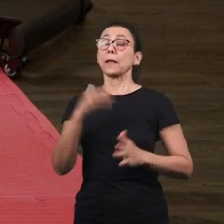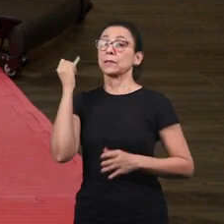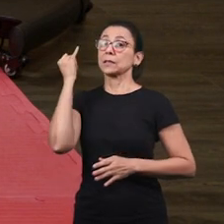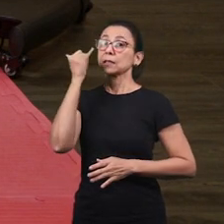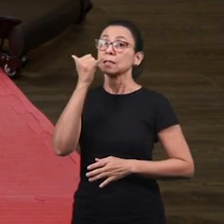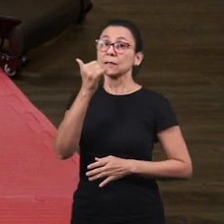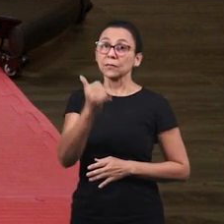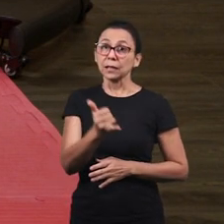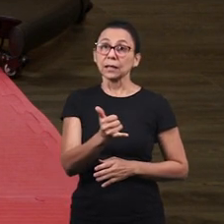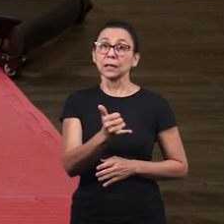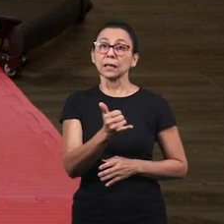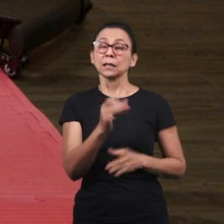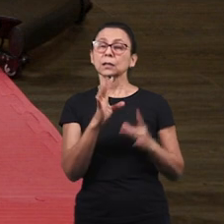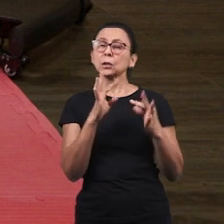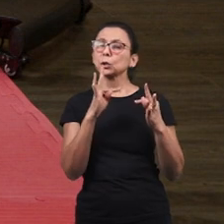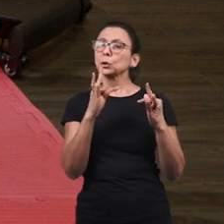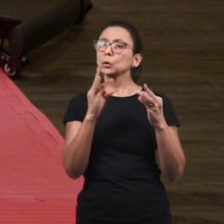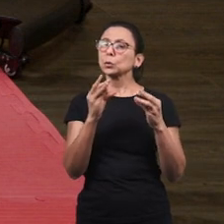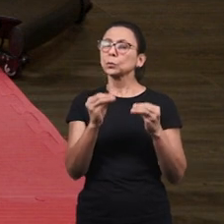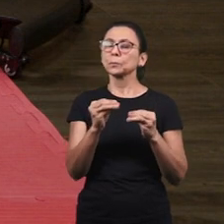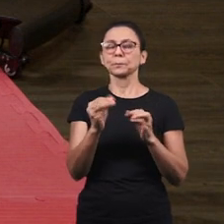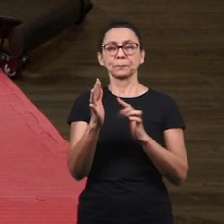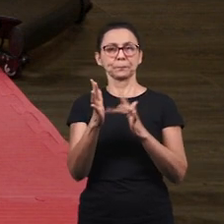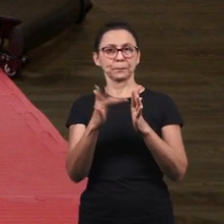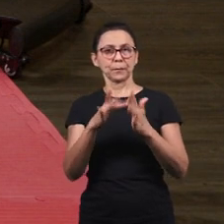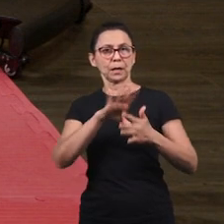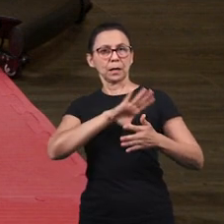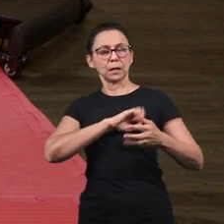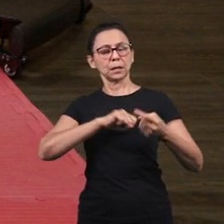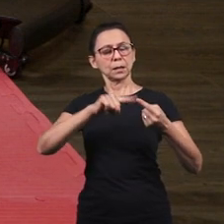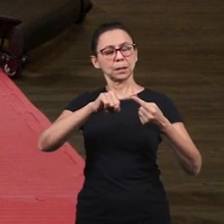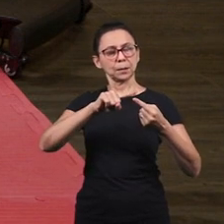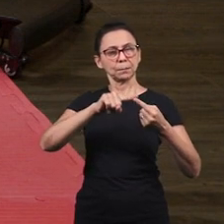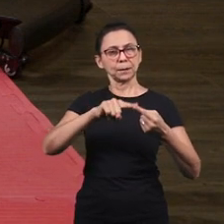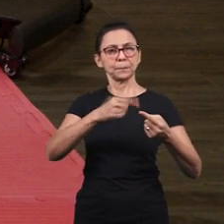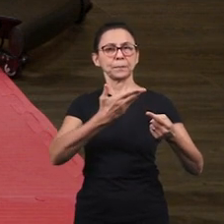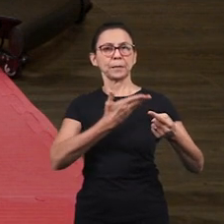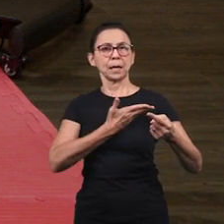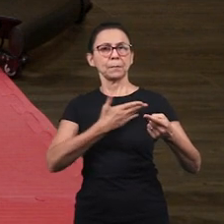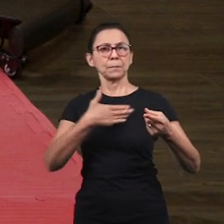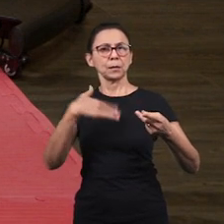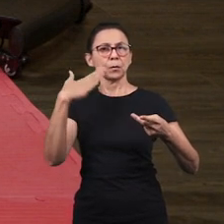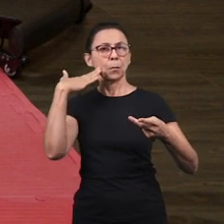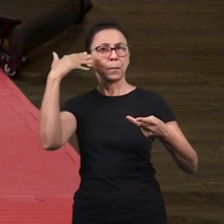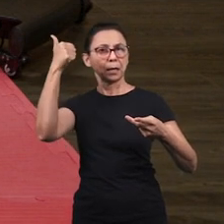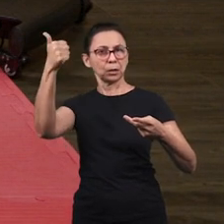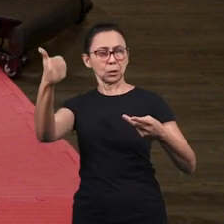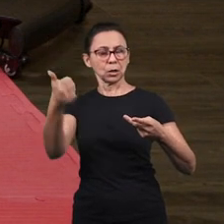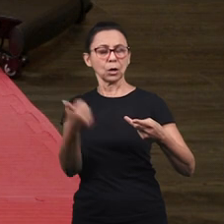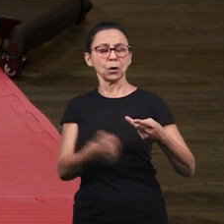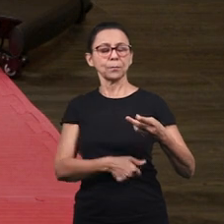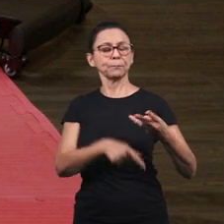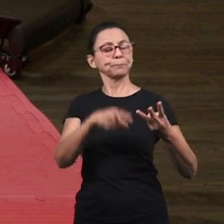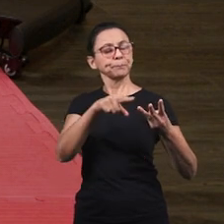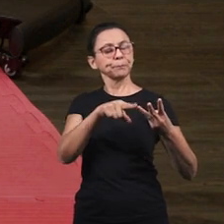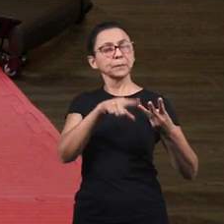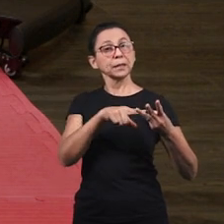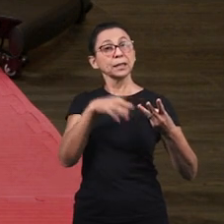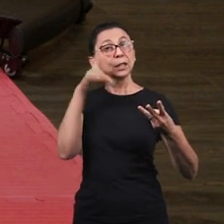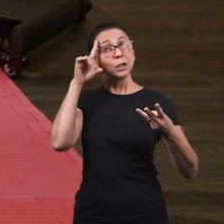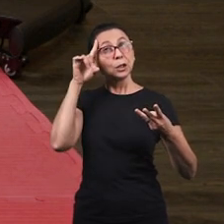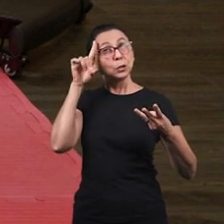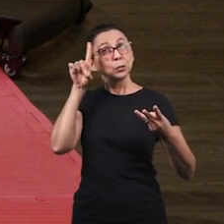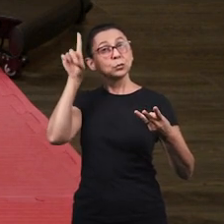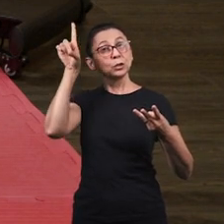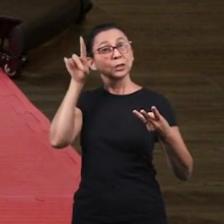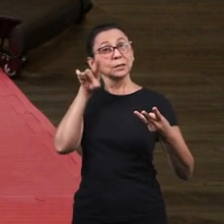tudo o que você ouviu sobre Jesus Que Jesus te ama Que Jesus é seu melhor amigo E que um dia Jesus vai te levar lá para